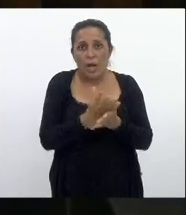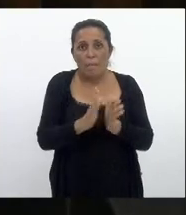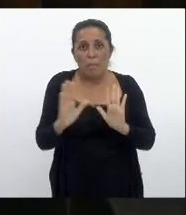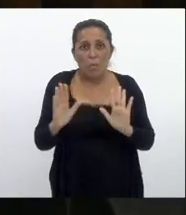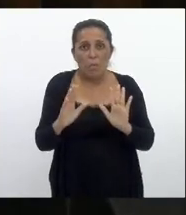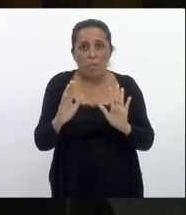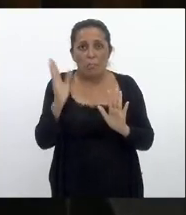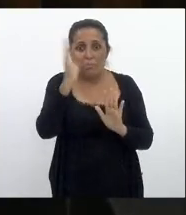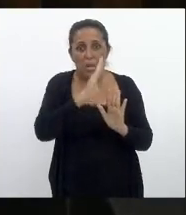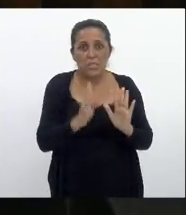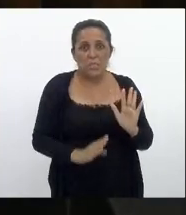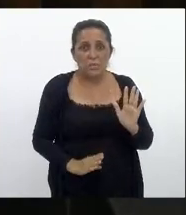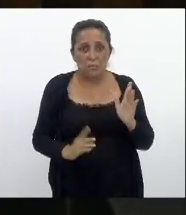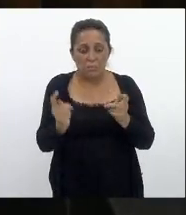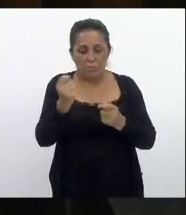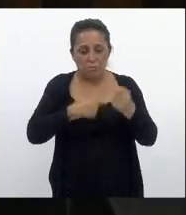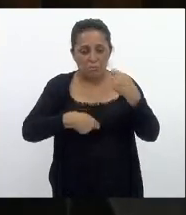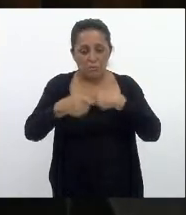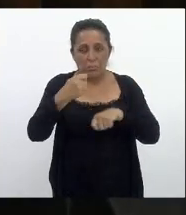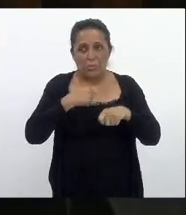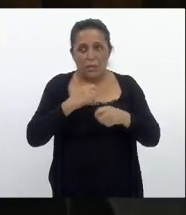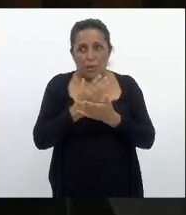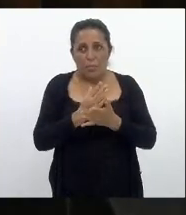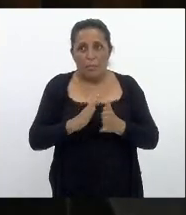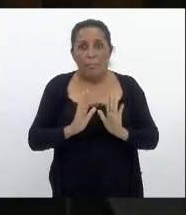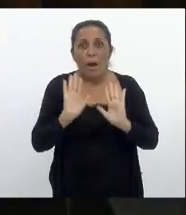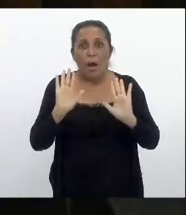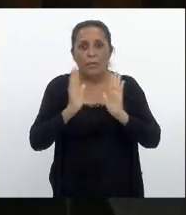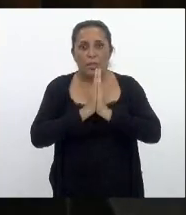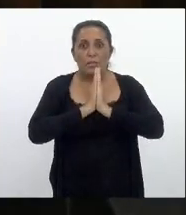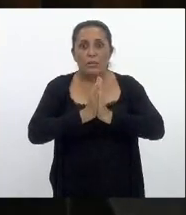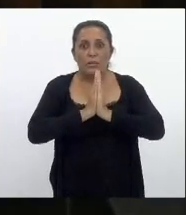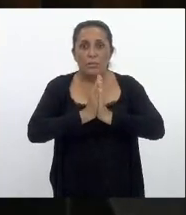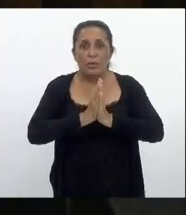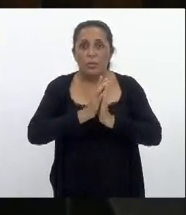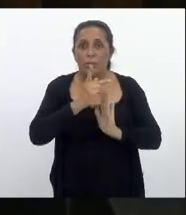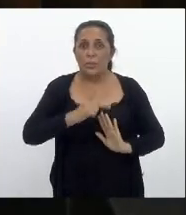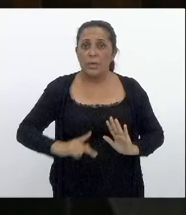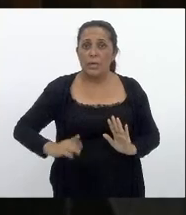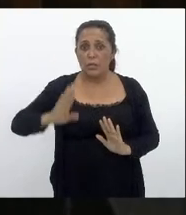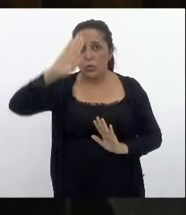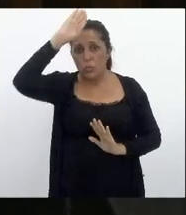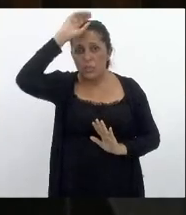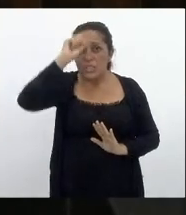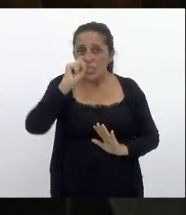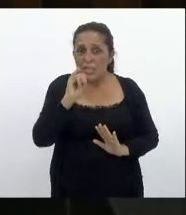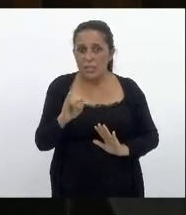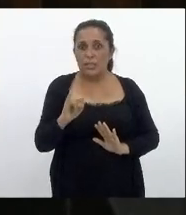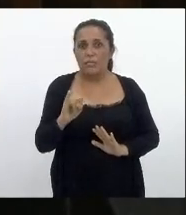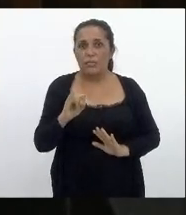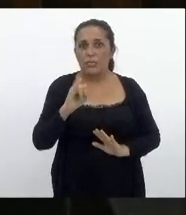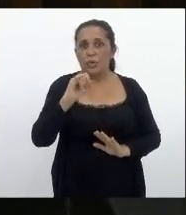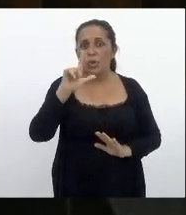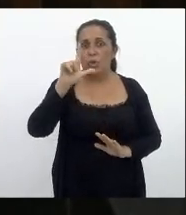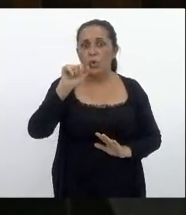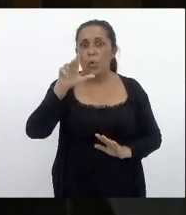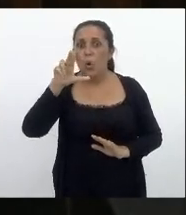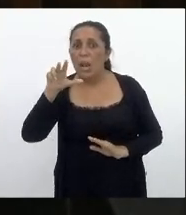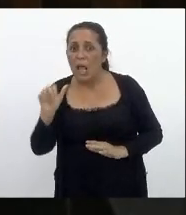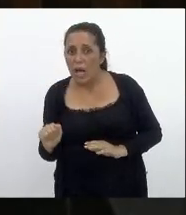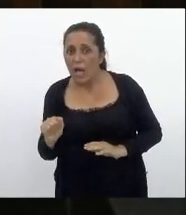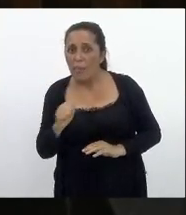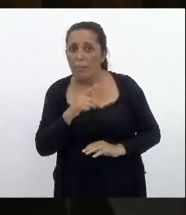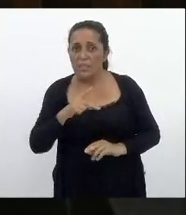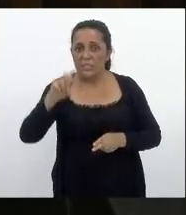país que aliás graças a Deus o presidente é Bolsonaro porque se fosse aquele vagabundo daquele Lula que tivesse